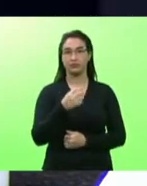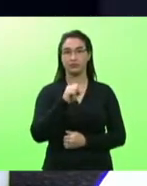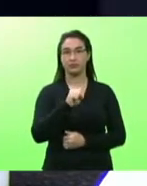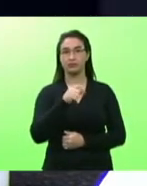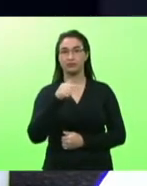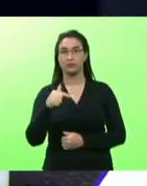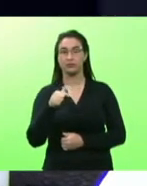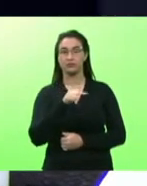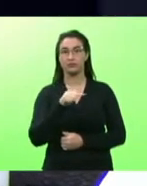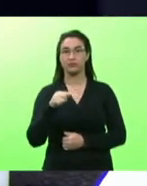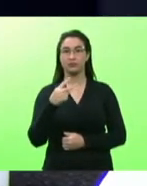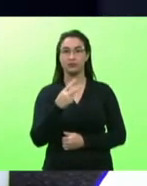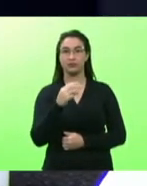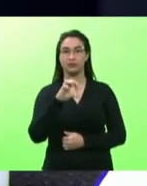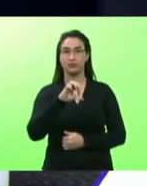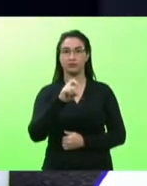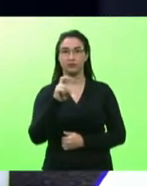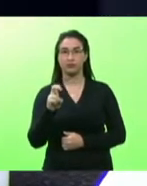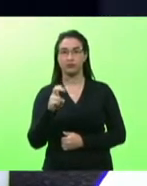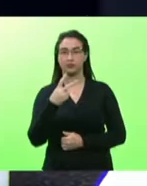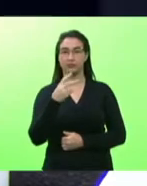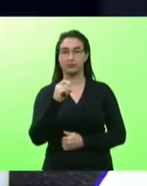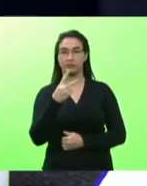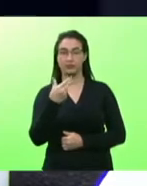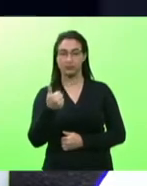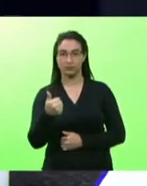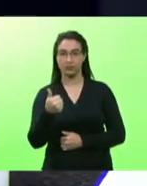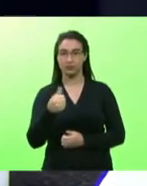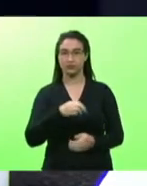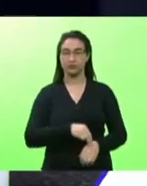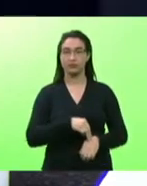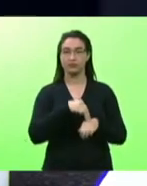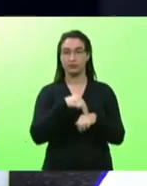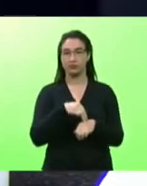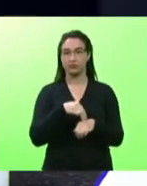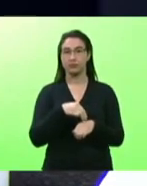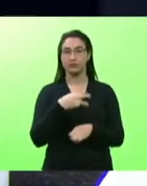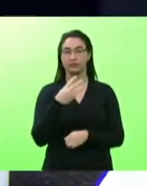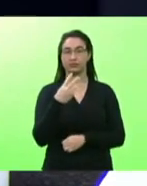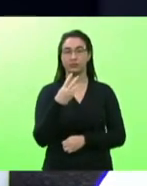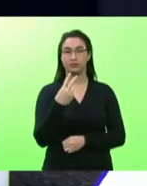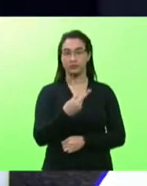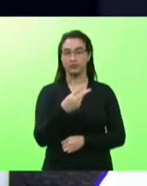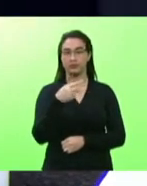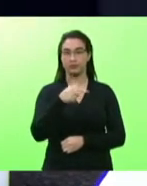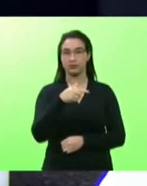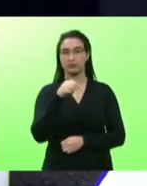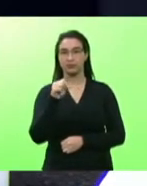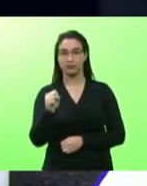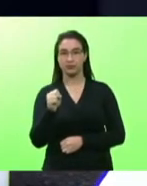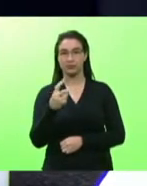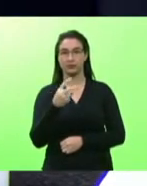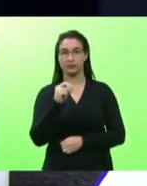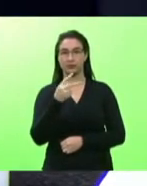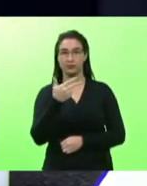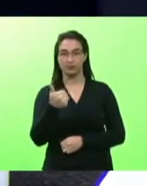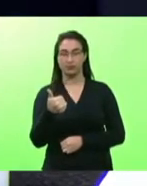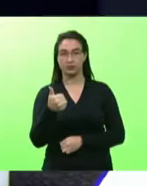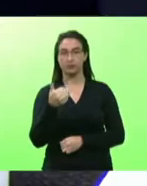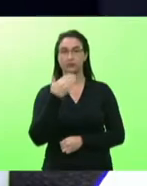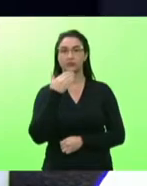-295-2021, as moções números 272 a 278-2021, e os